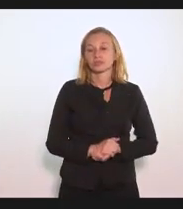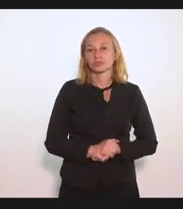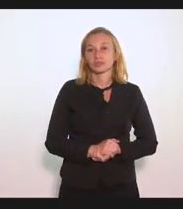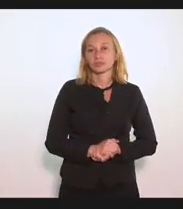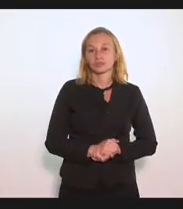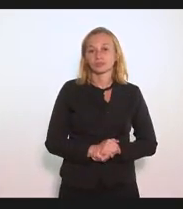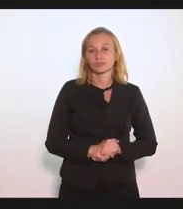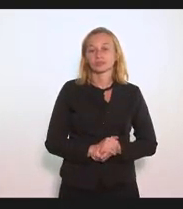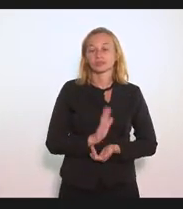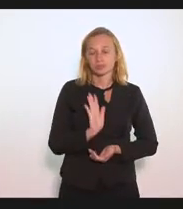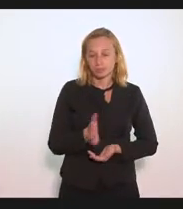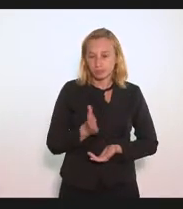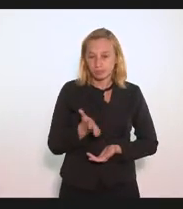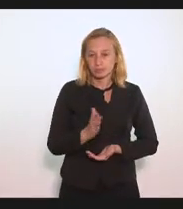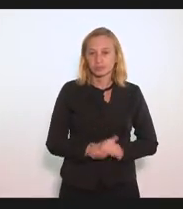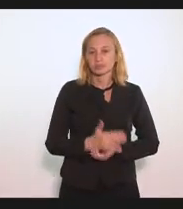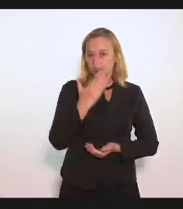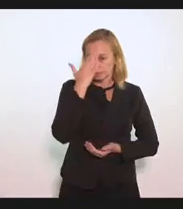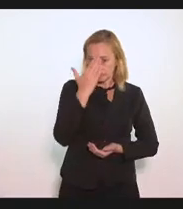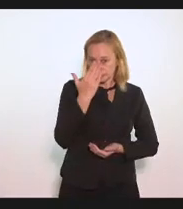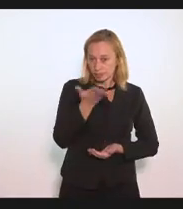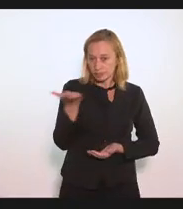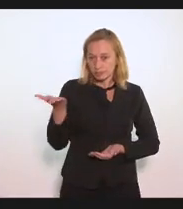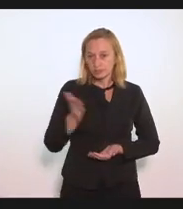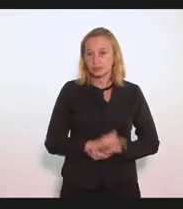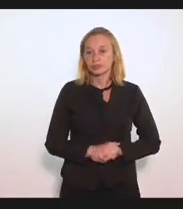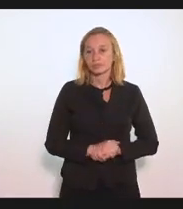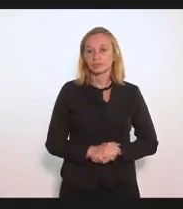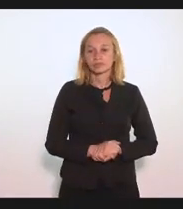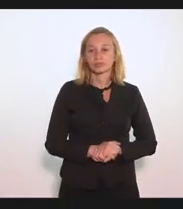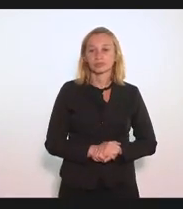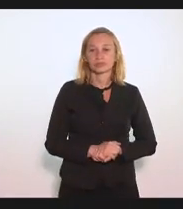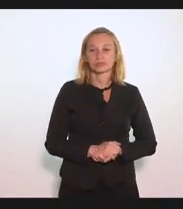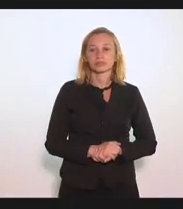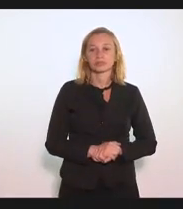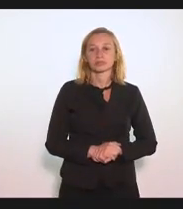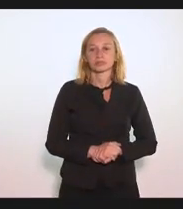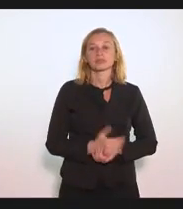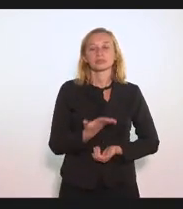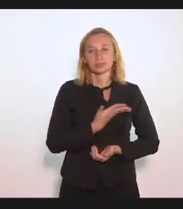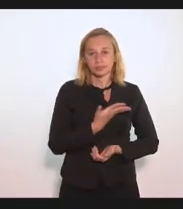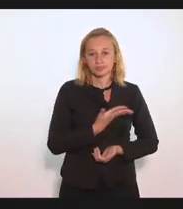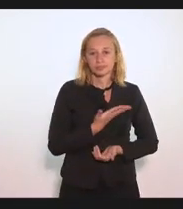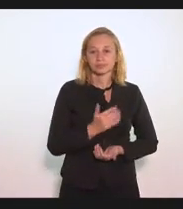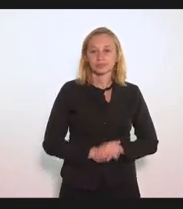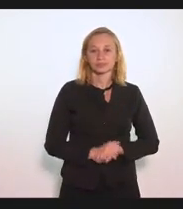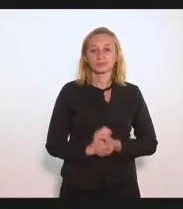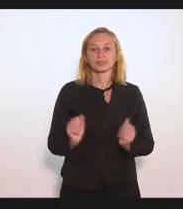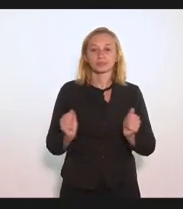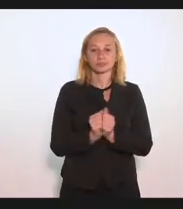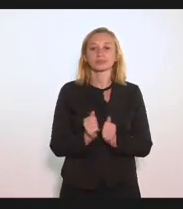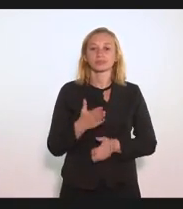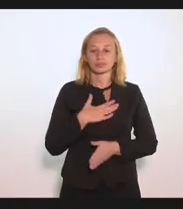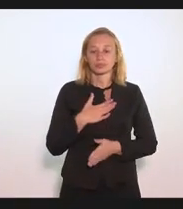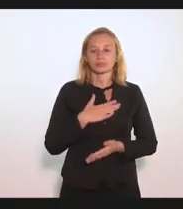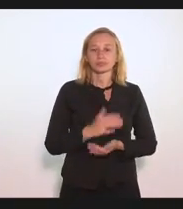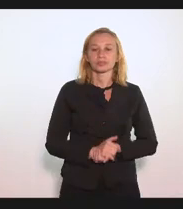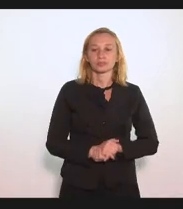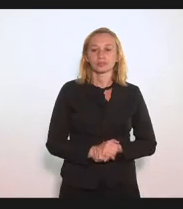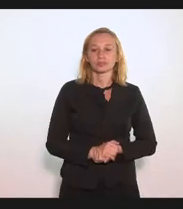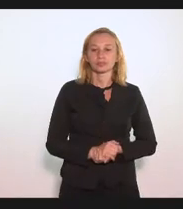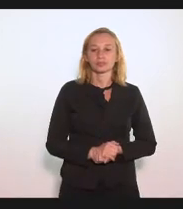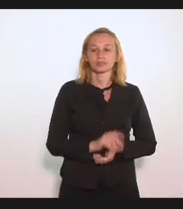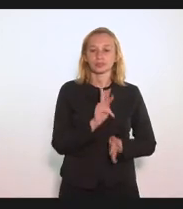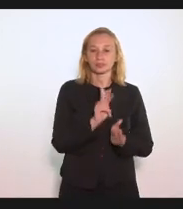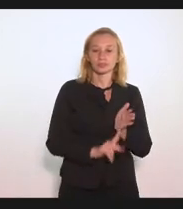já agradecendo aí aos colegas que junto comigo colocaram esse